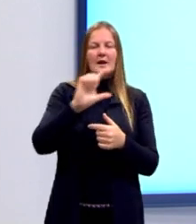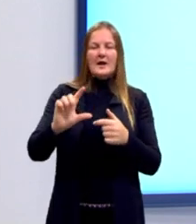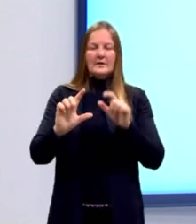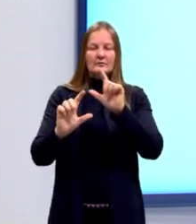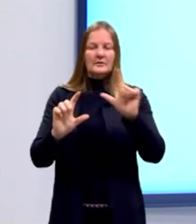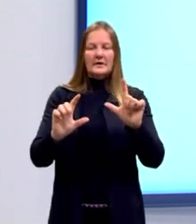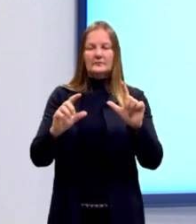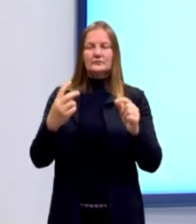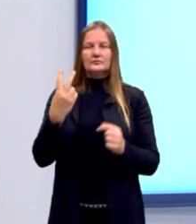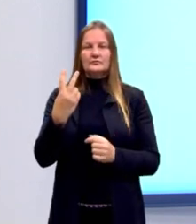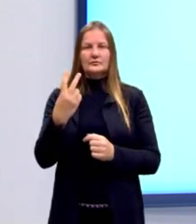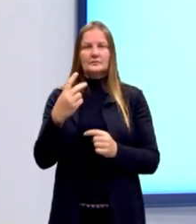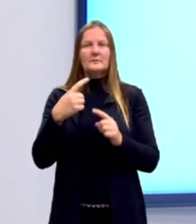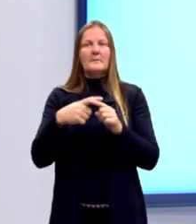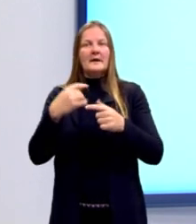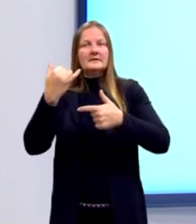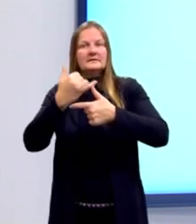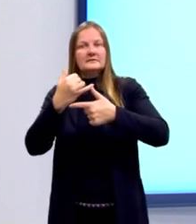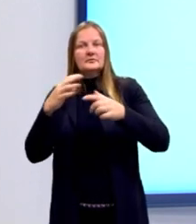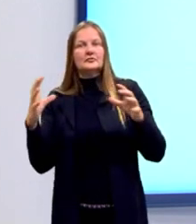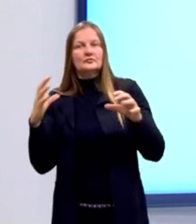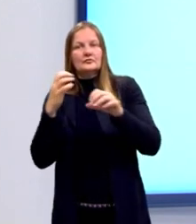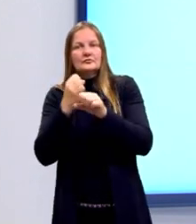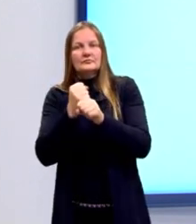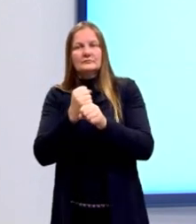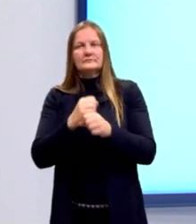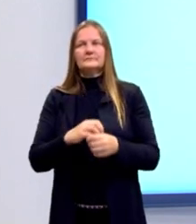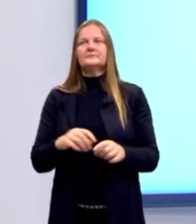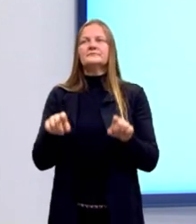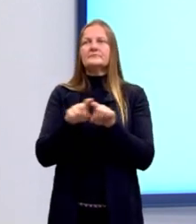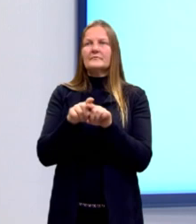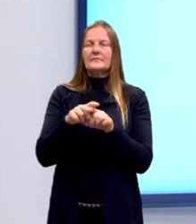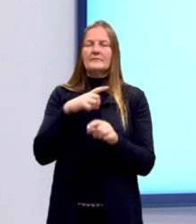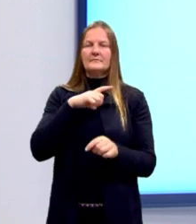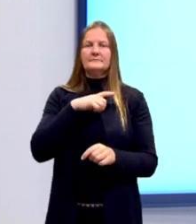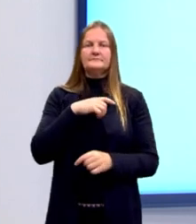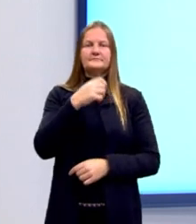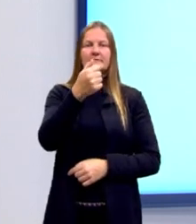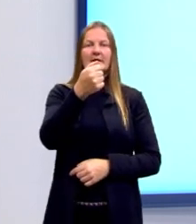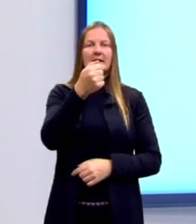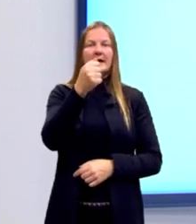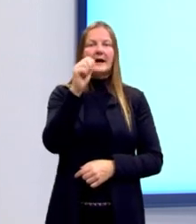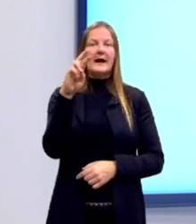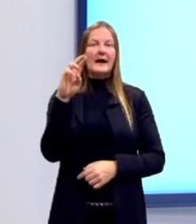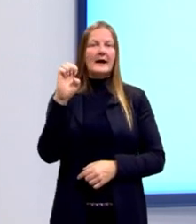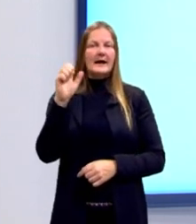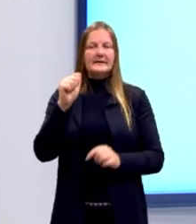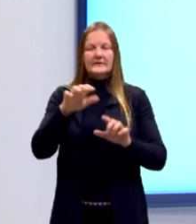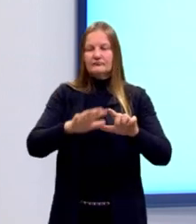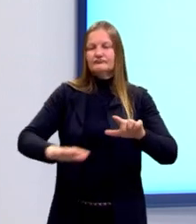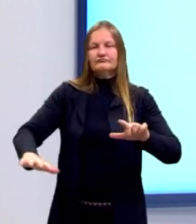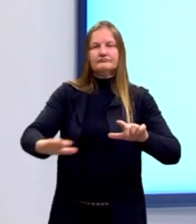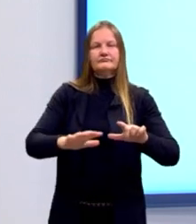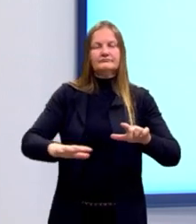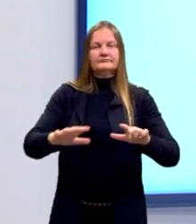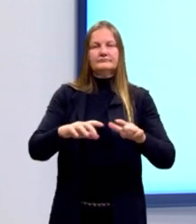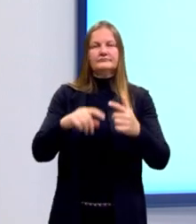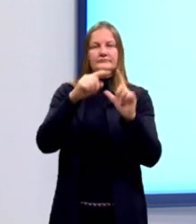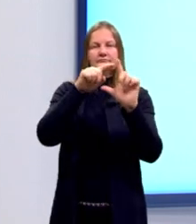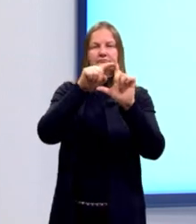mais a medida da hipotenusa. E nós temos também área para um triângulo retângulo